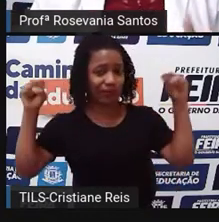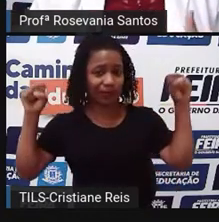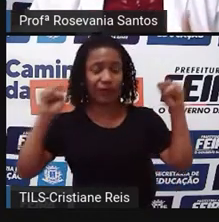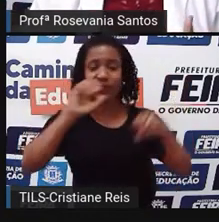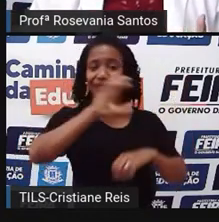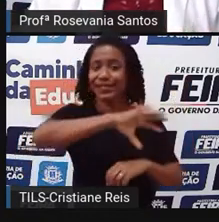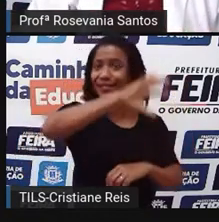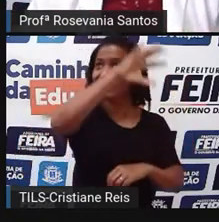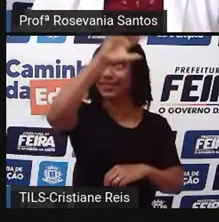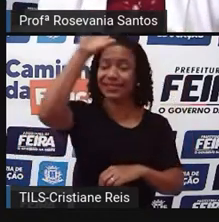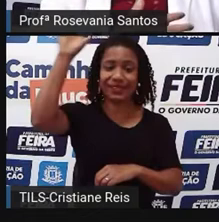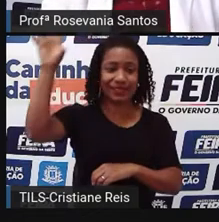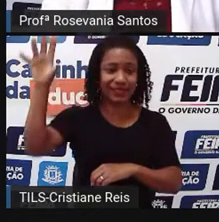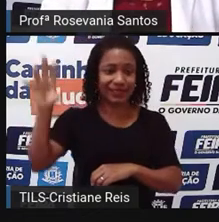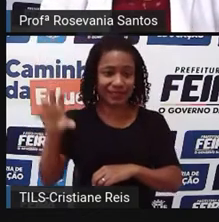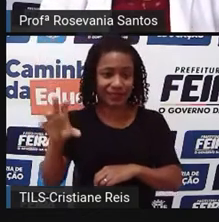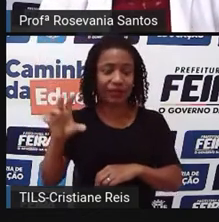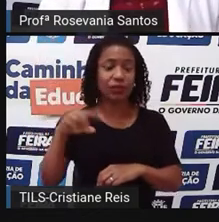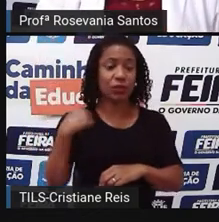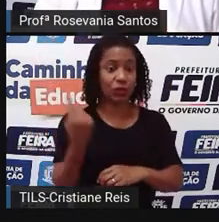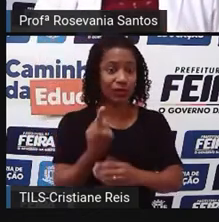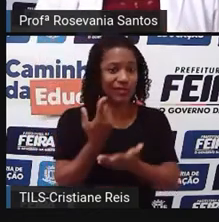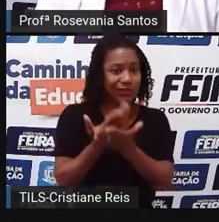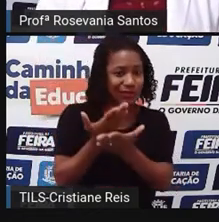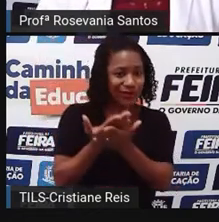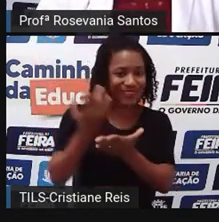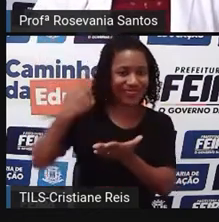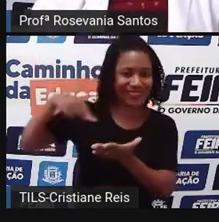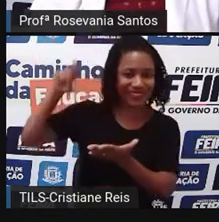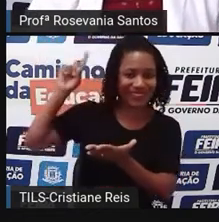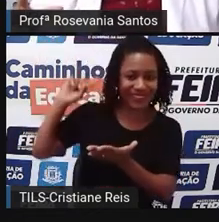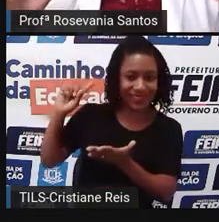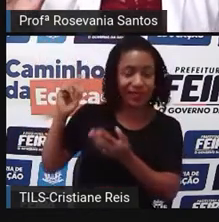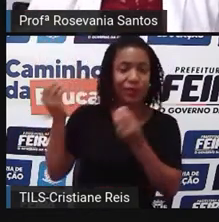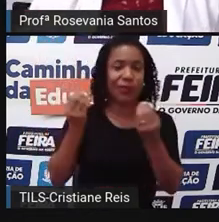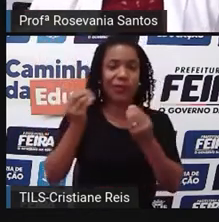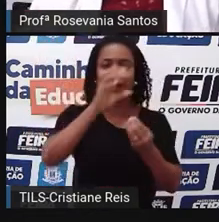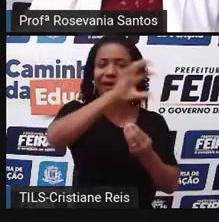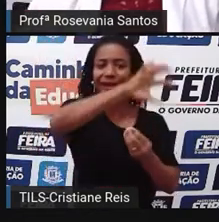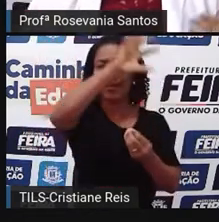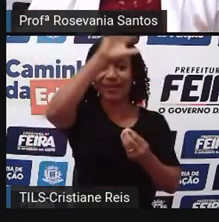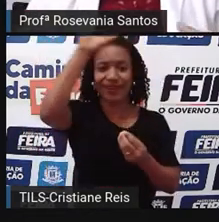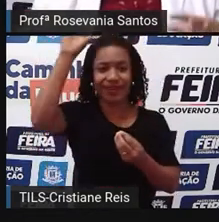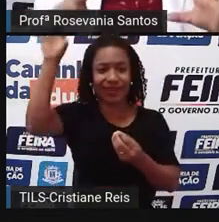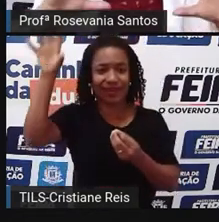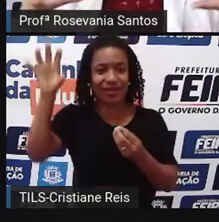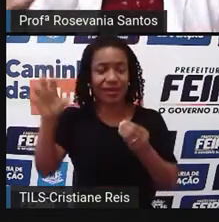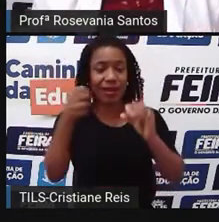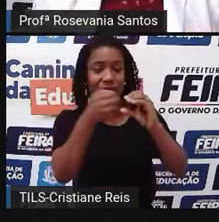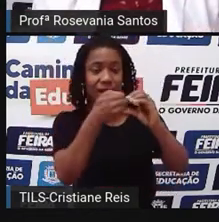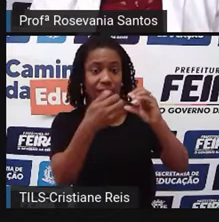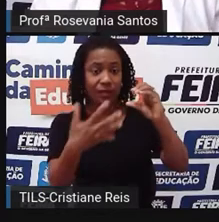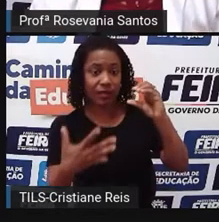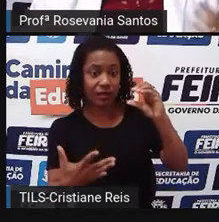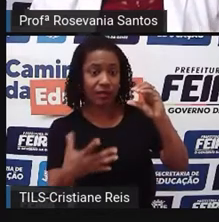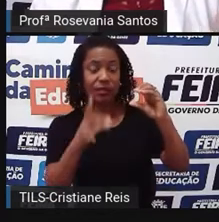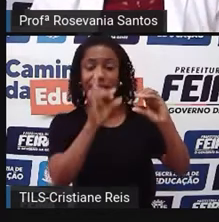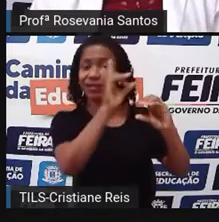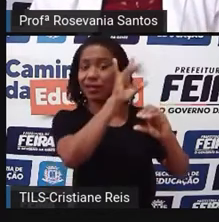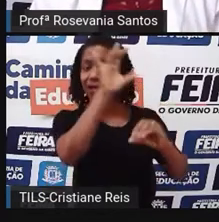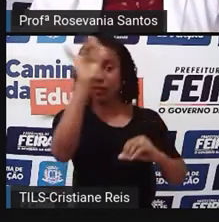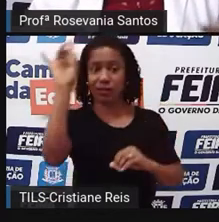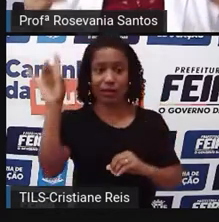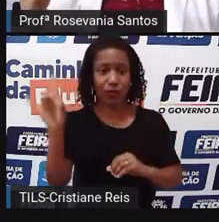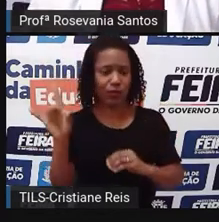gente já vem há algum tempinho estudando aspectos, né? Sobre cada uma dessas regiões, mas nós vamos falar, né? Como é que se deu,